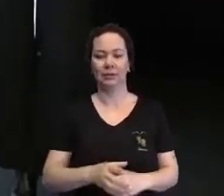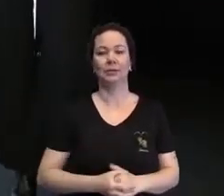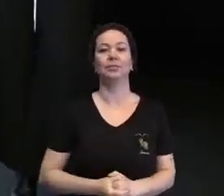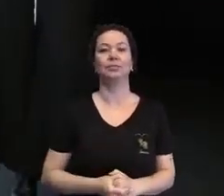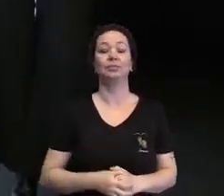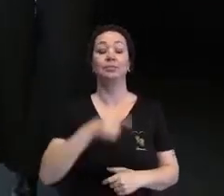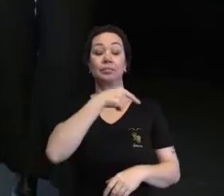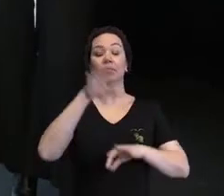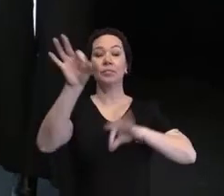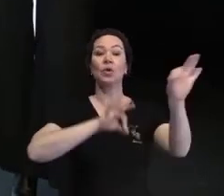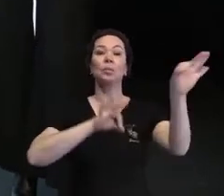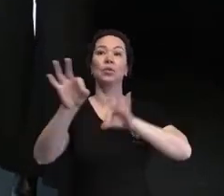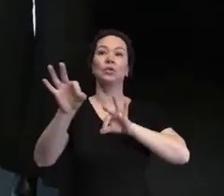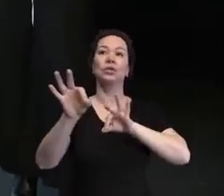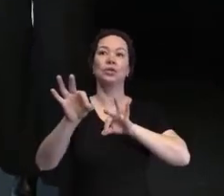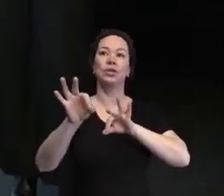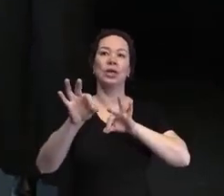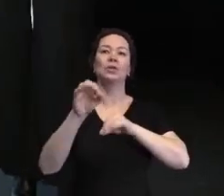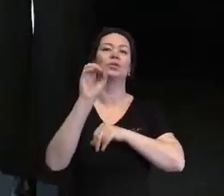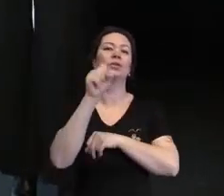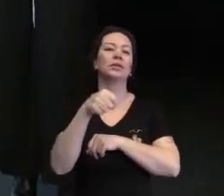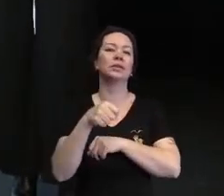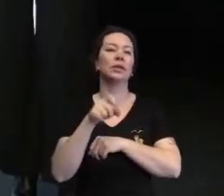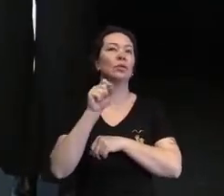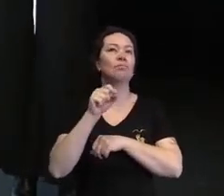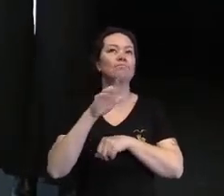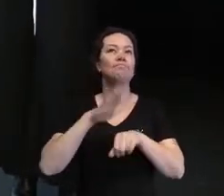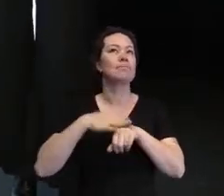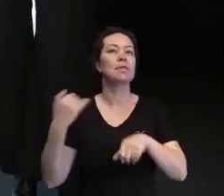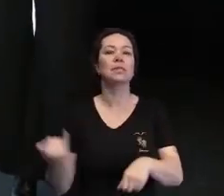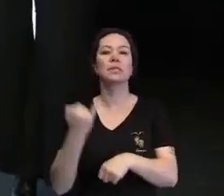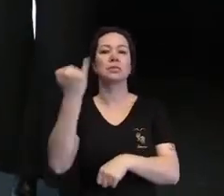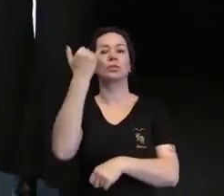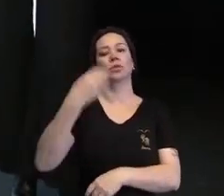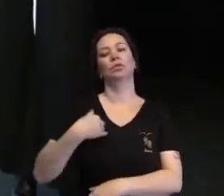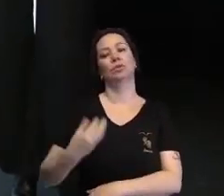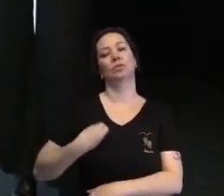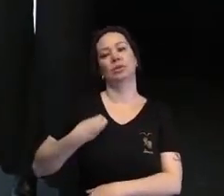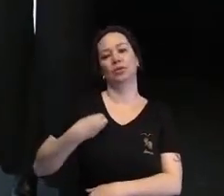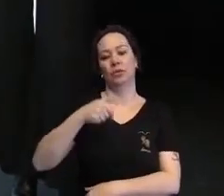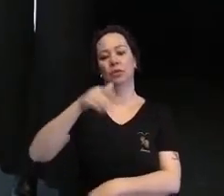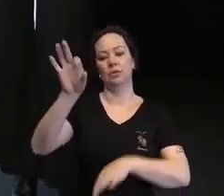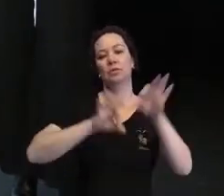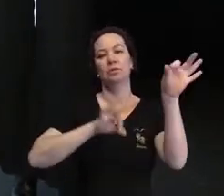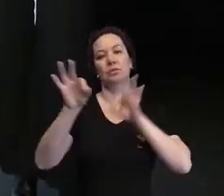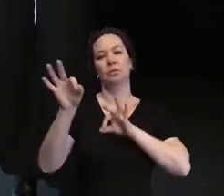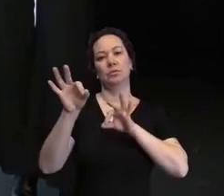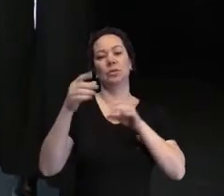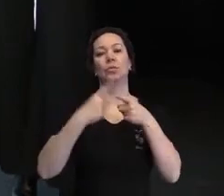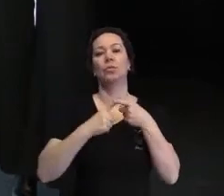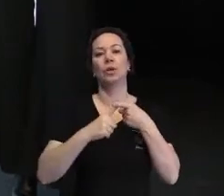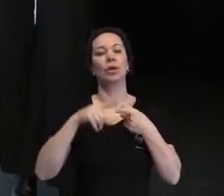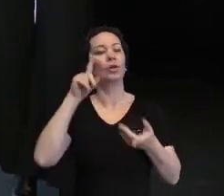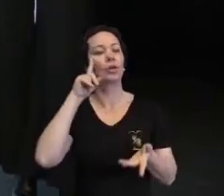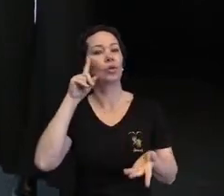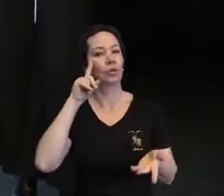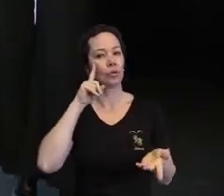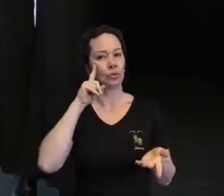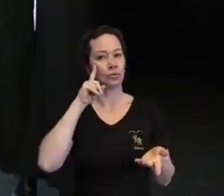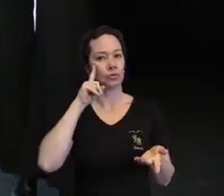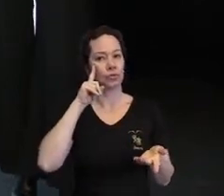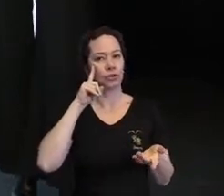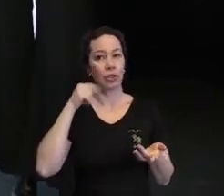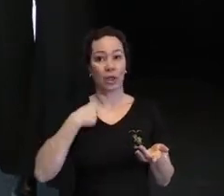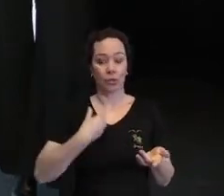Esse projeto foi, sem dúvida, uma das empreitadas mais importantes da minha vida. Porque viver todos os dias com pessoas